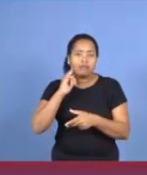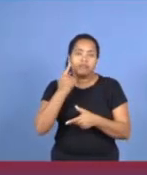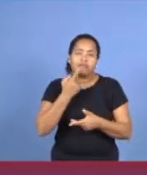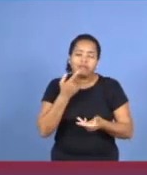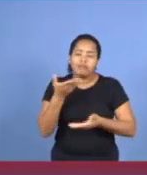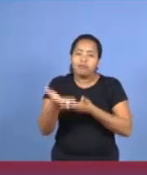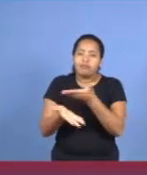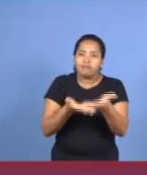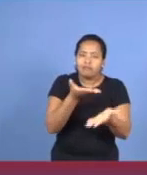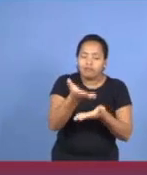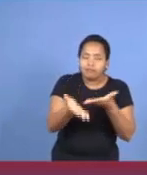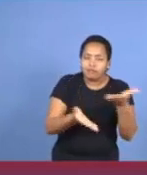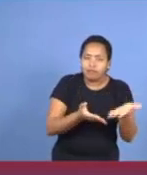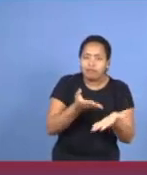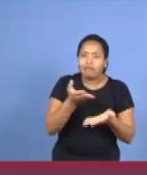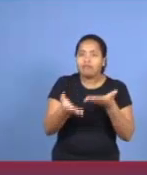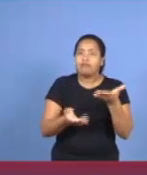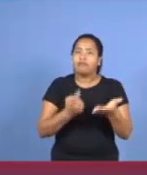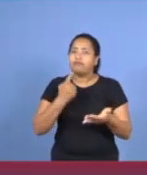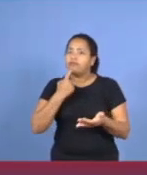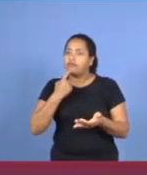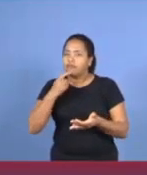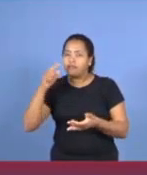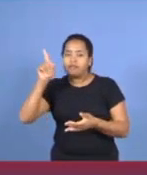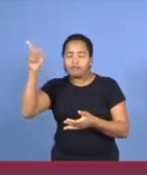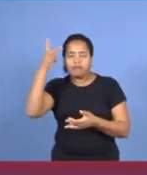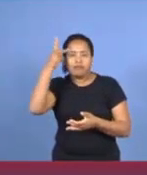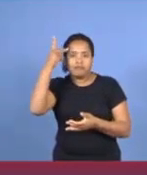em Campinas, no estado de São Paulo.